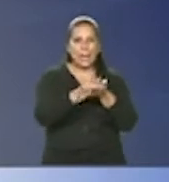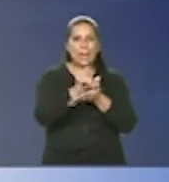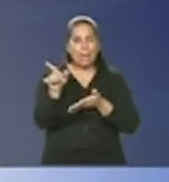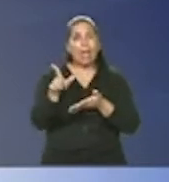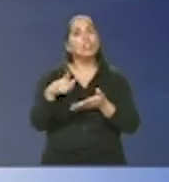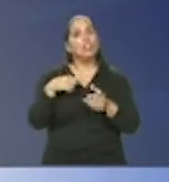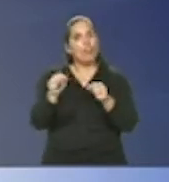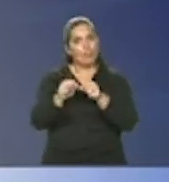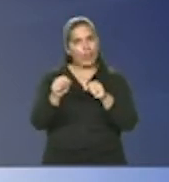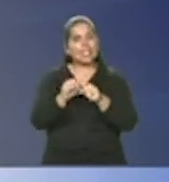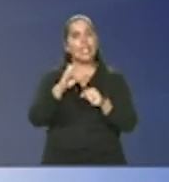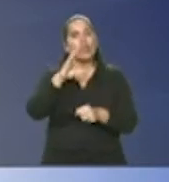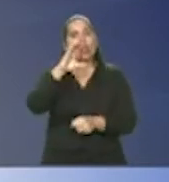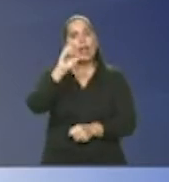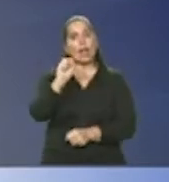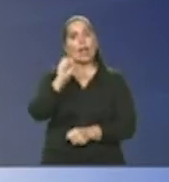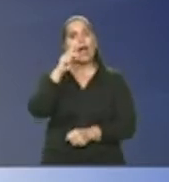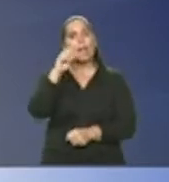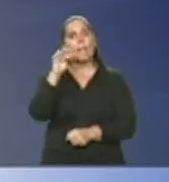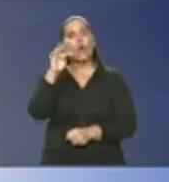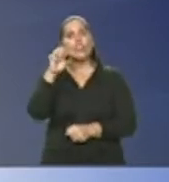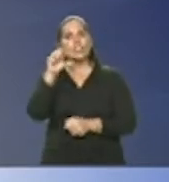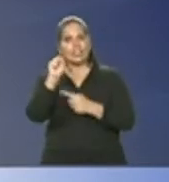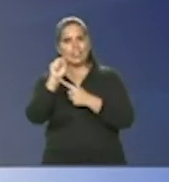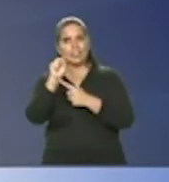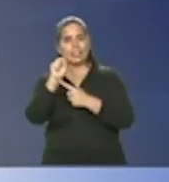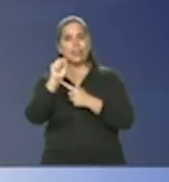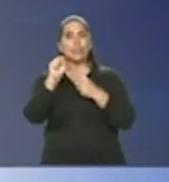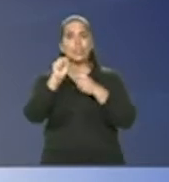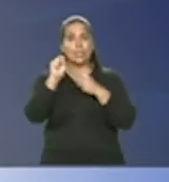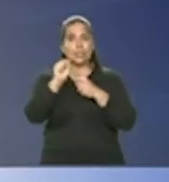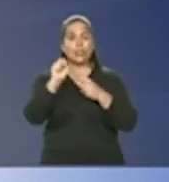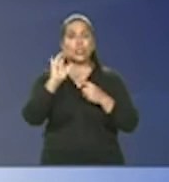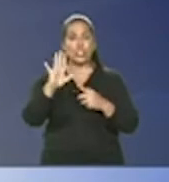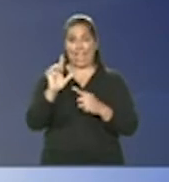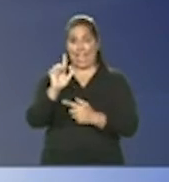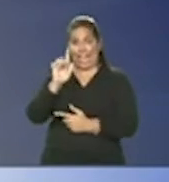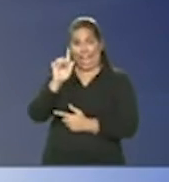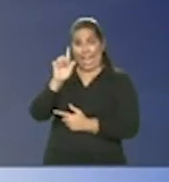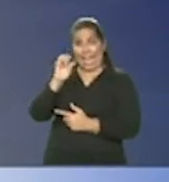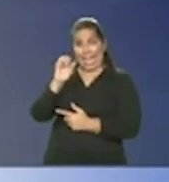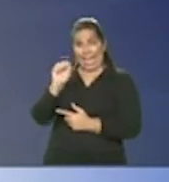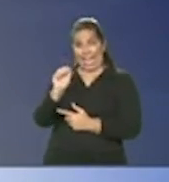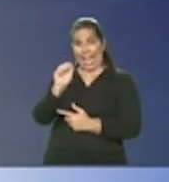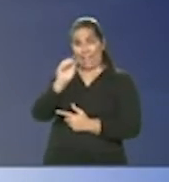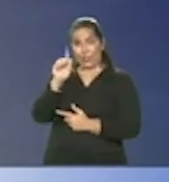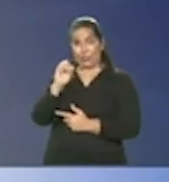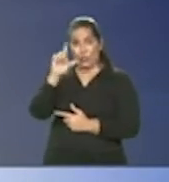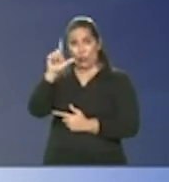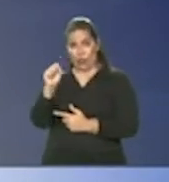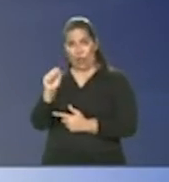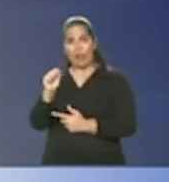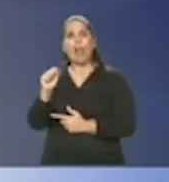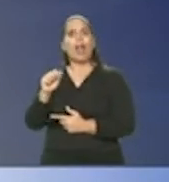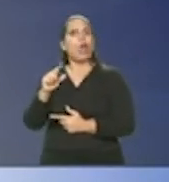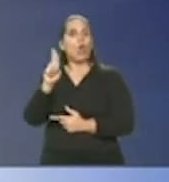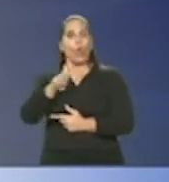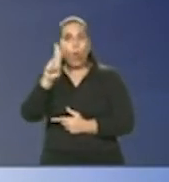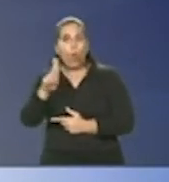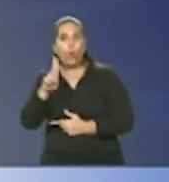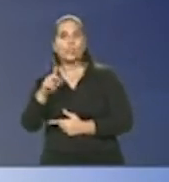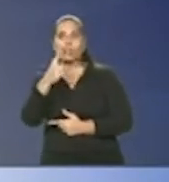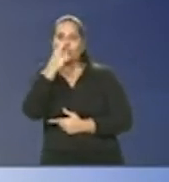fazendo capotes para vocês terem uma ideia só no gasola a gente usa e descarta todos os dias